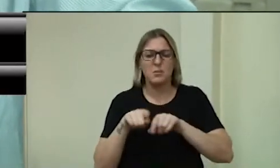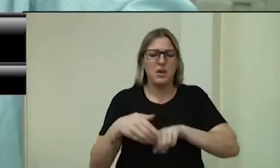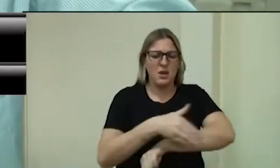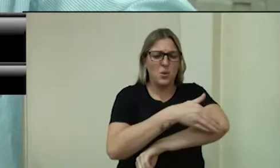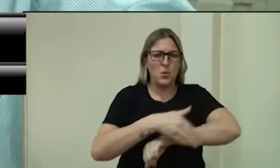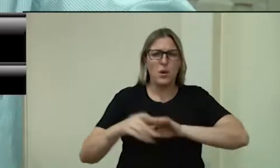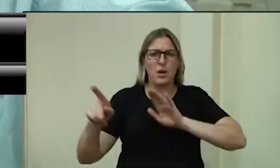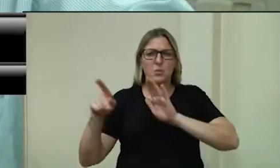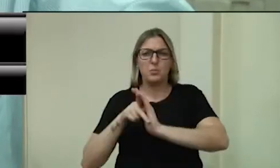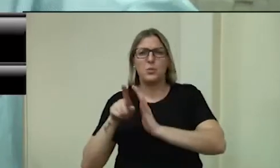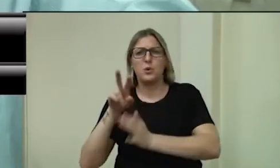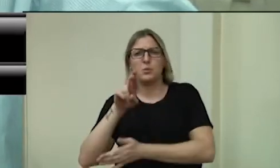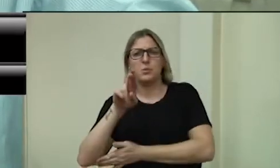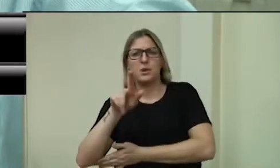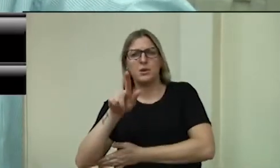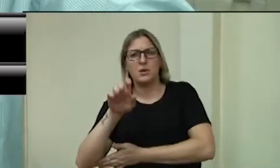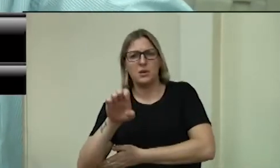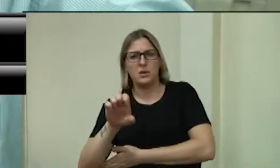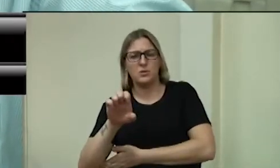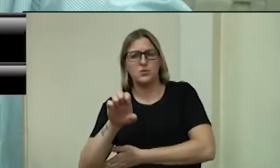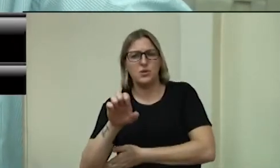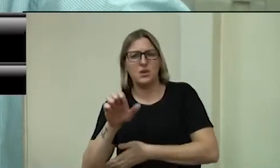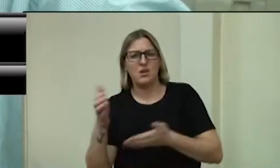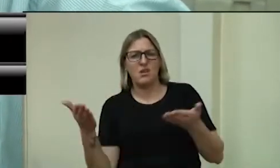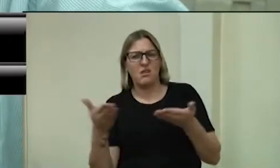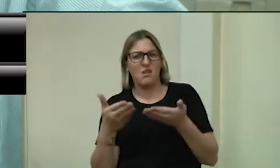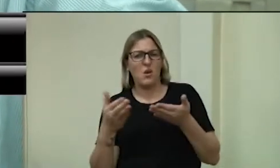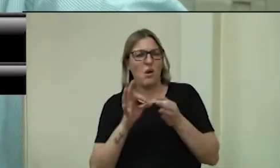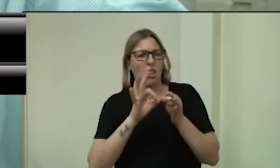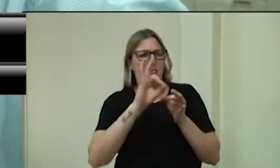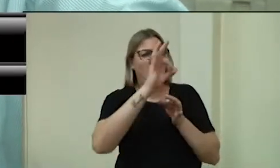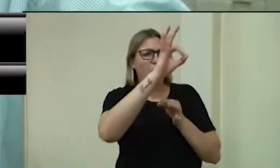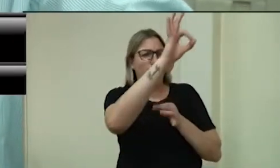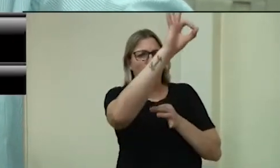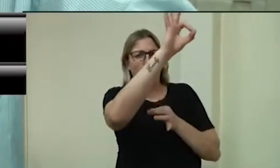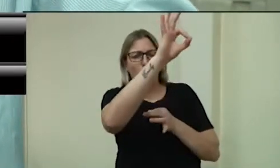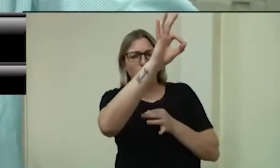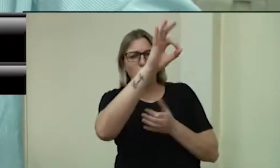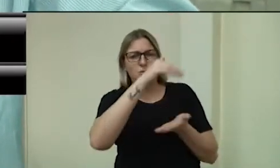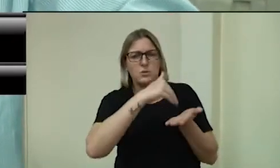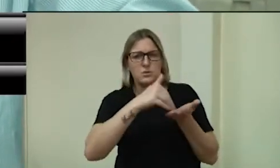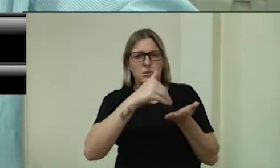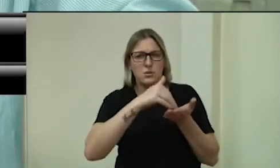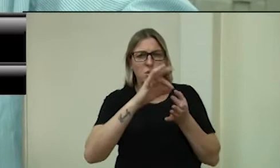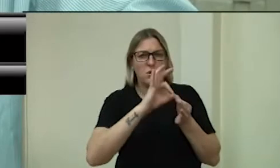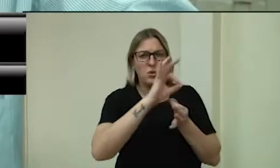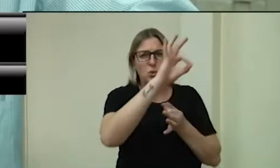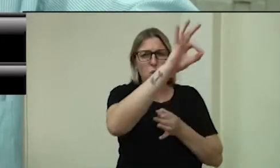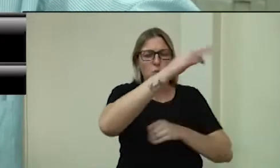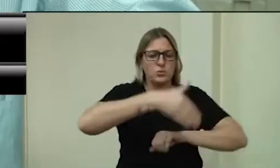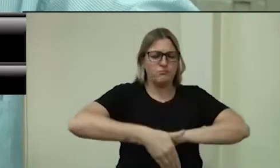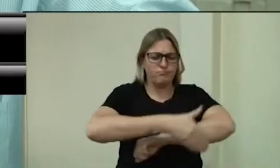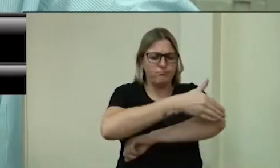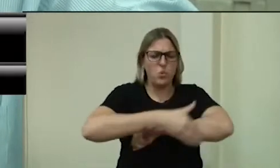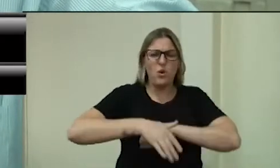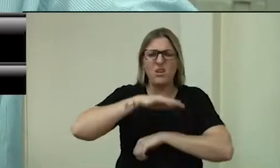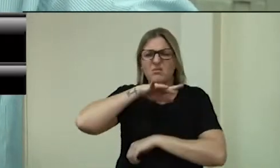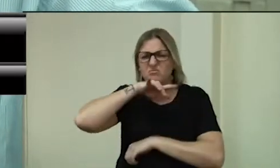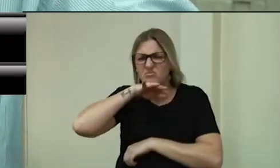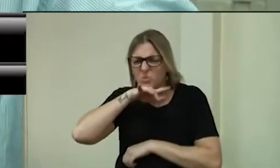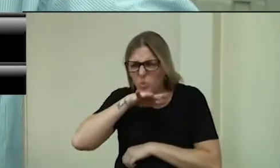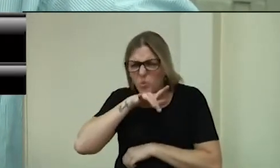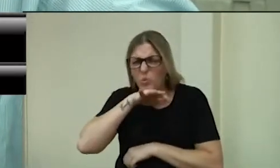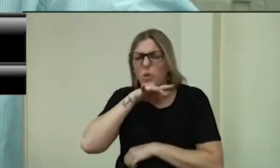esconder com o escritório lá fora, no Parque Livre, aquilo não dá para andar, é terrível para andar lá. Então, a RG, na verdade,